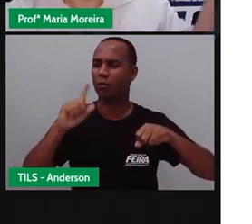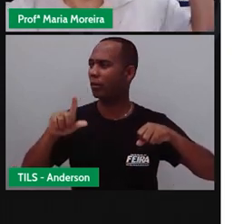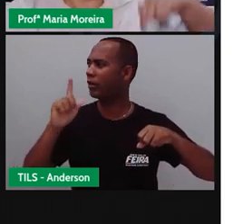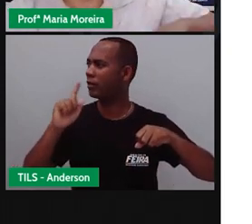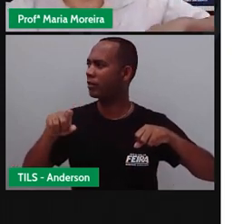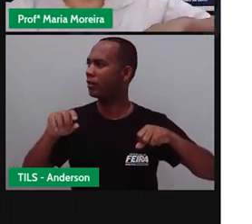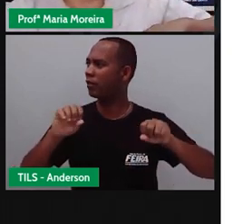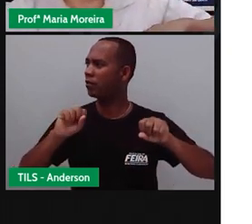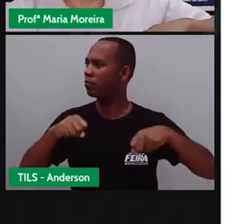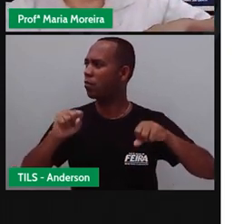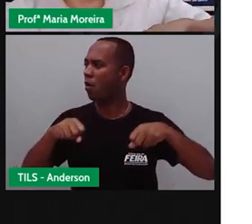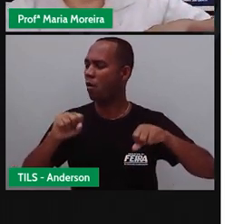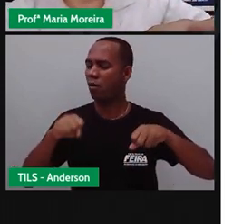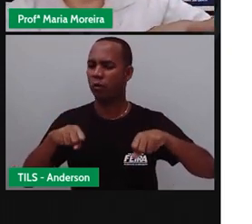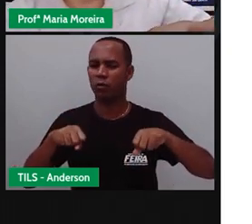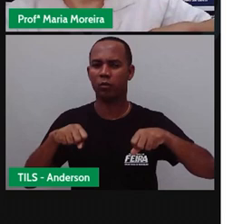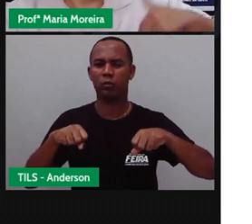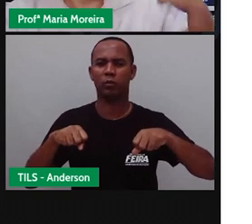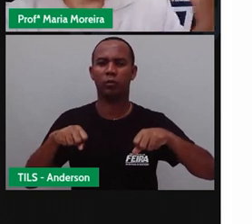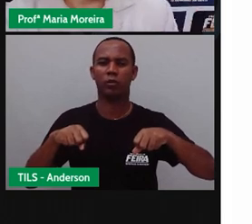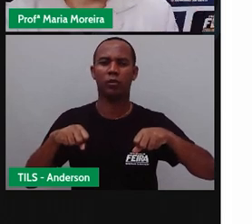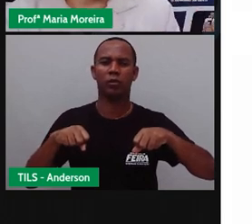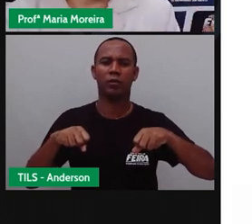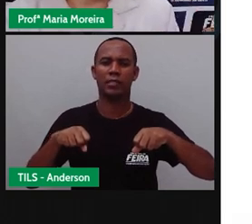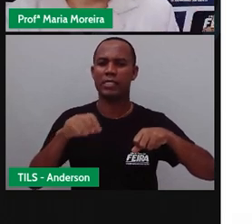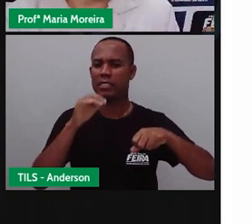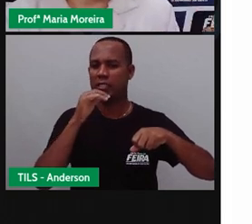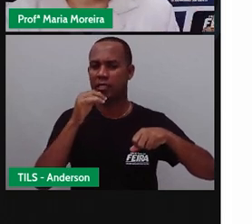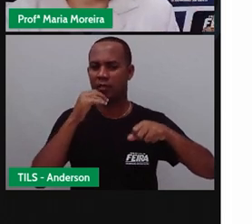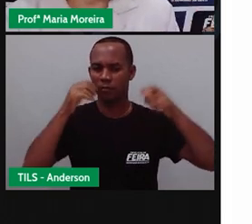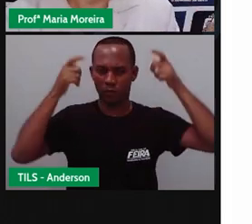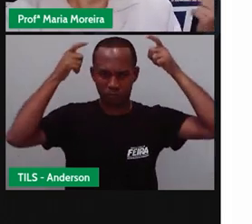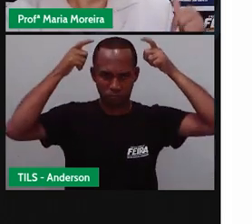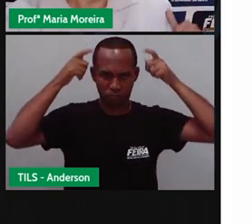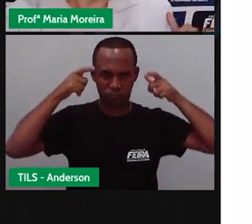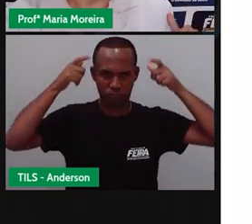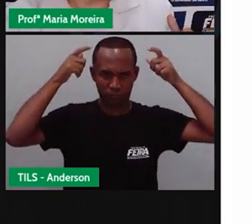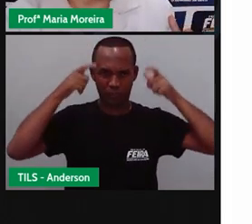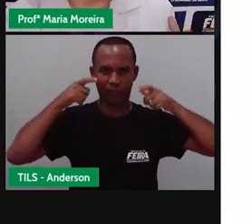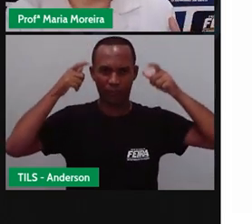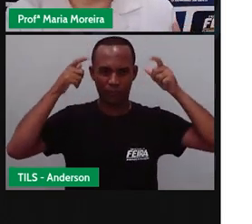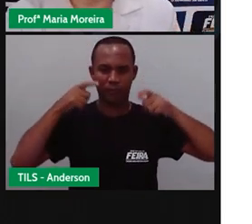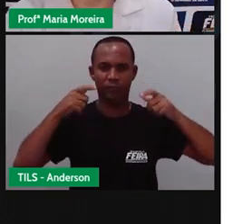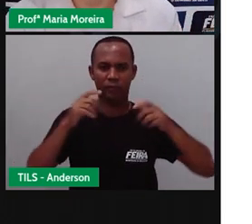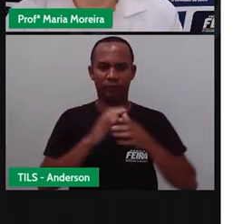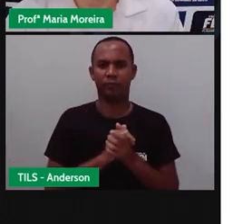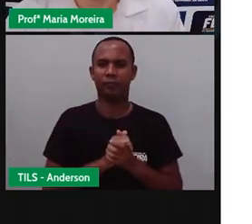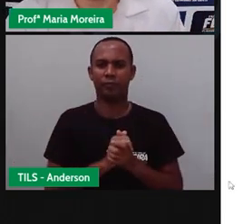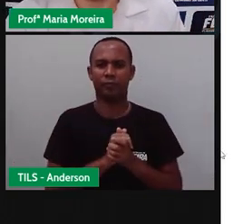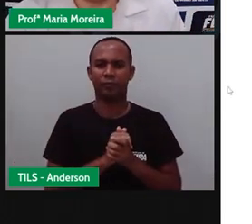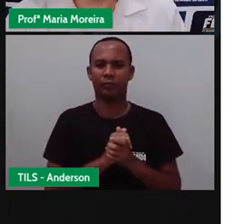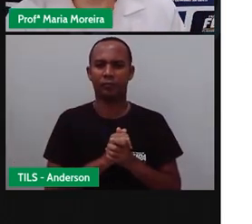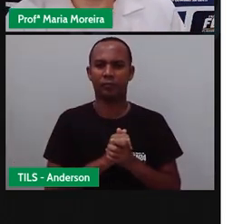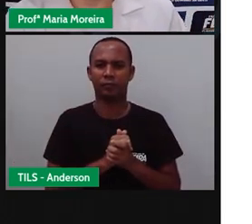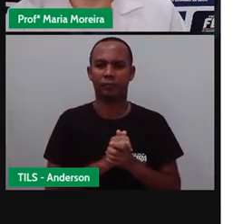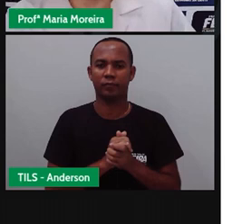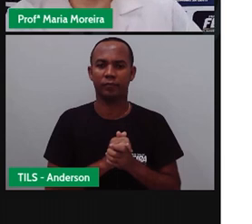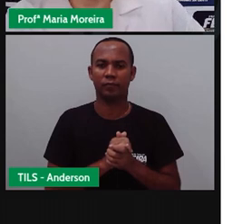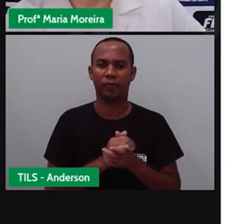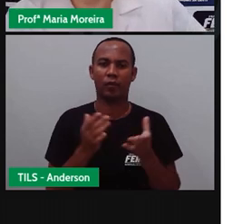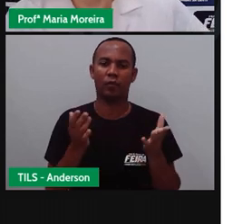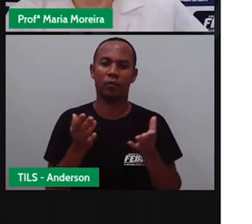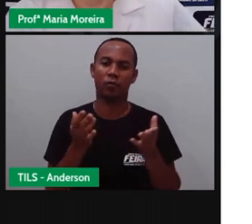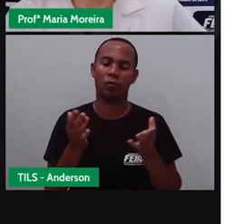Assim como no carro a gente precisa do cinto de segurança, para andar na moto a gente precisa do capacete. Bom,